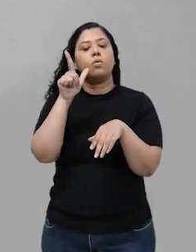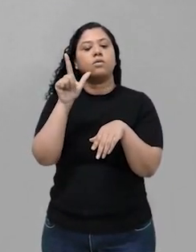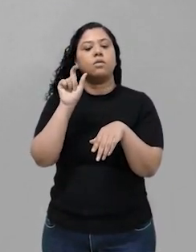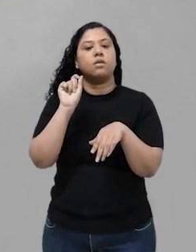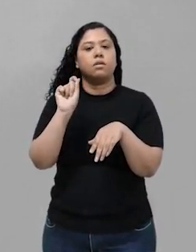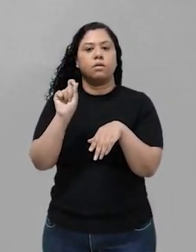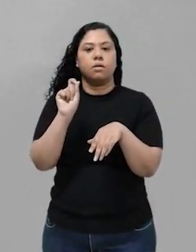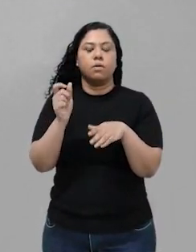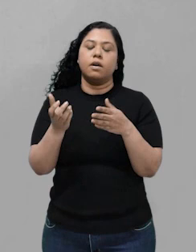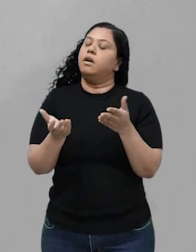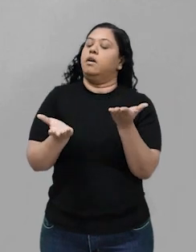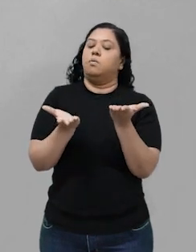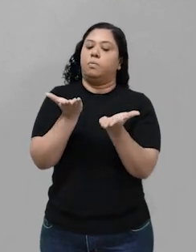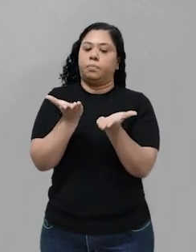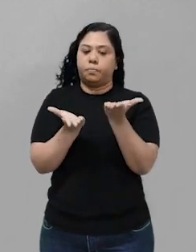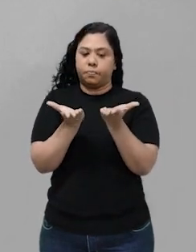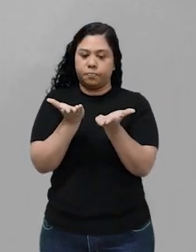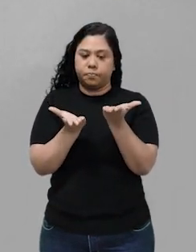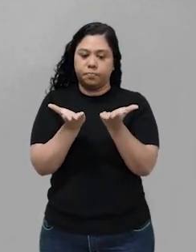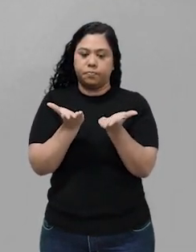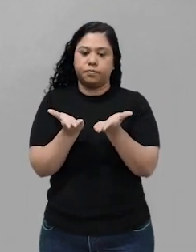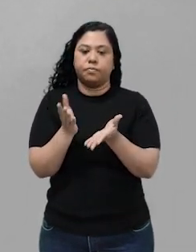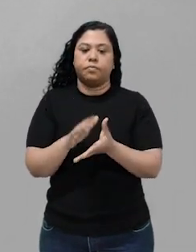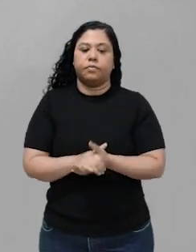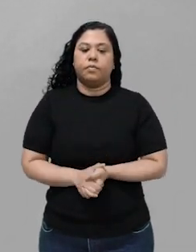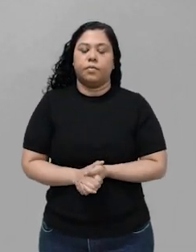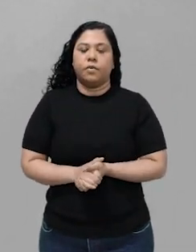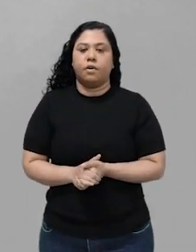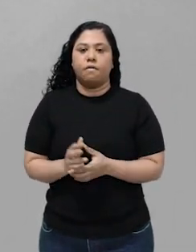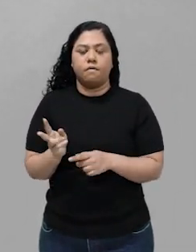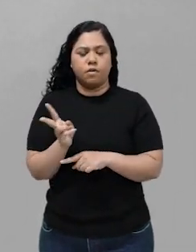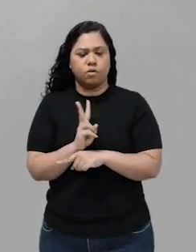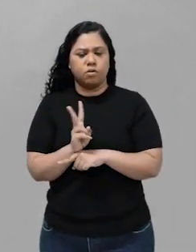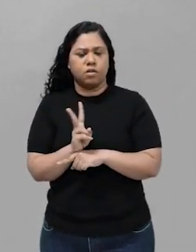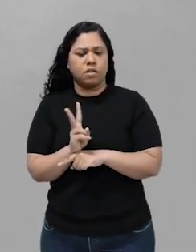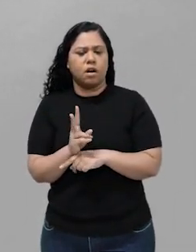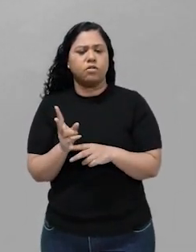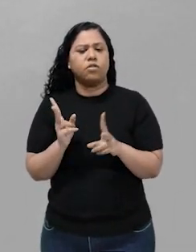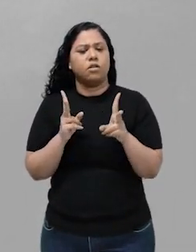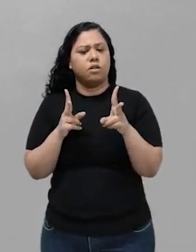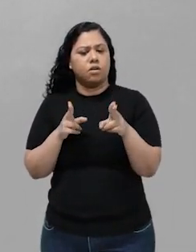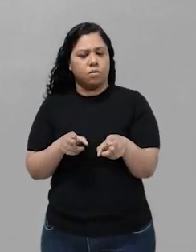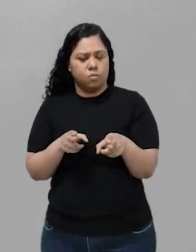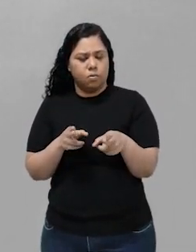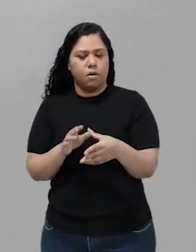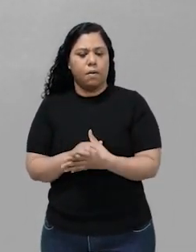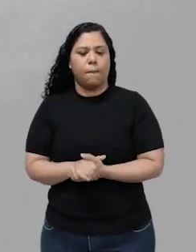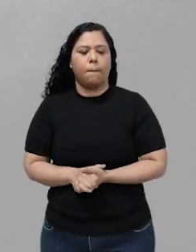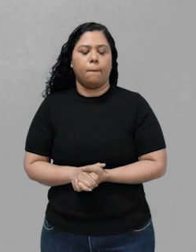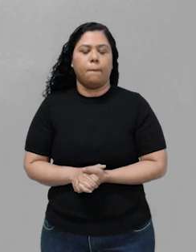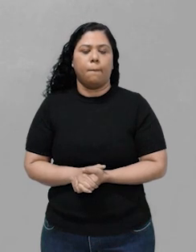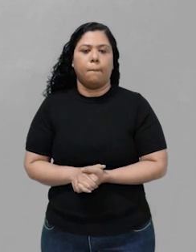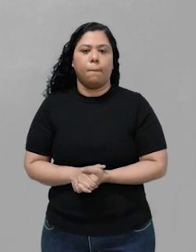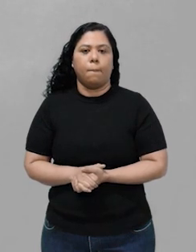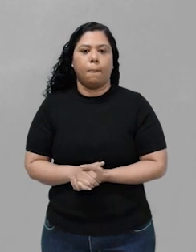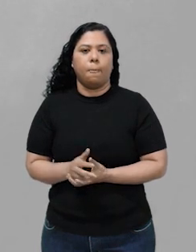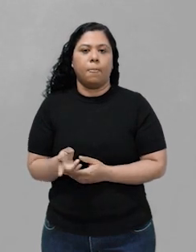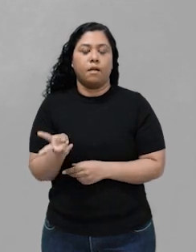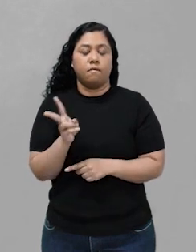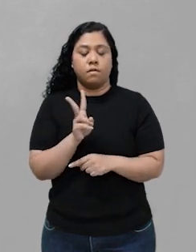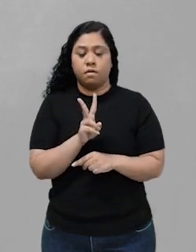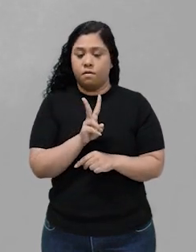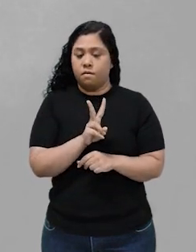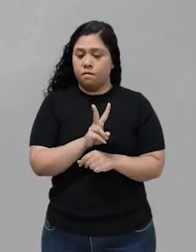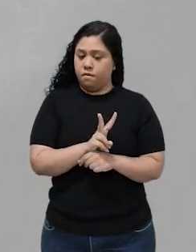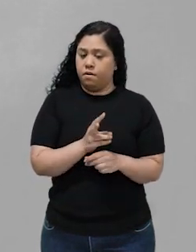Naquela reação, ela atingiu o equilíbrio. Então, as velocidades se tornam iguais. A velocidade de formação da substância